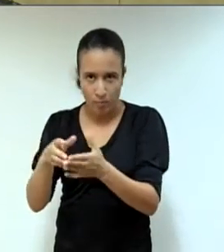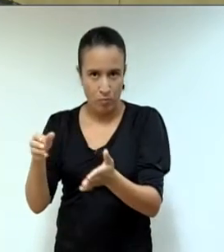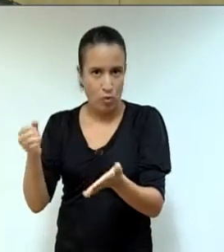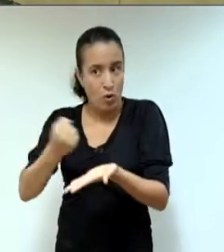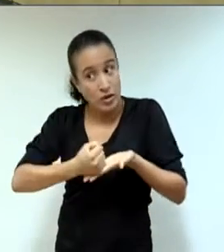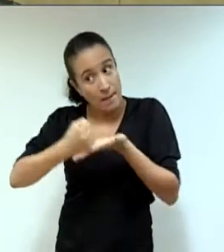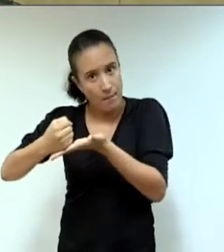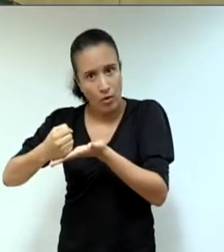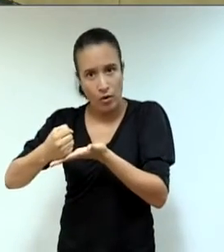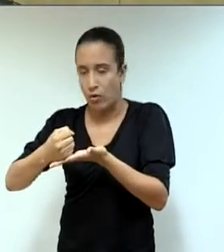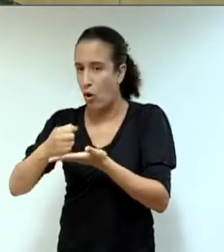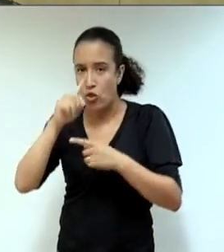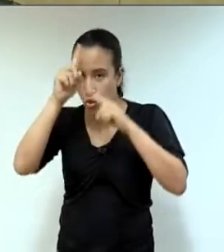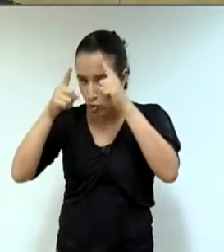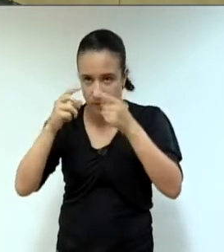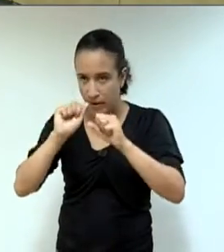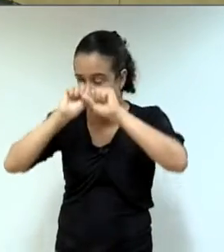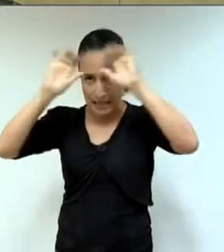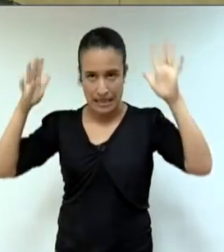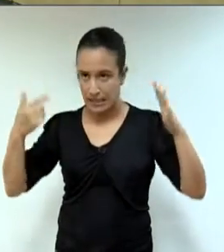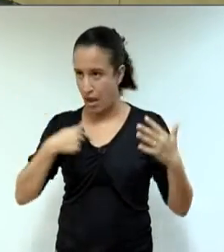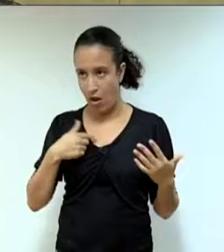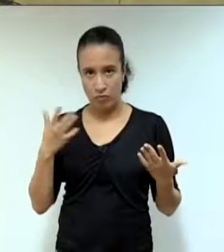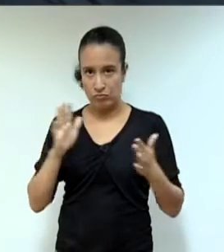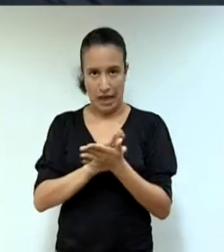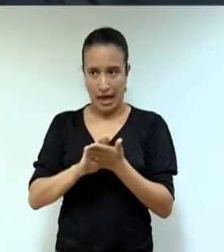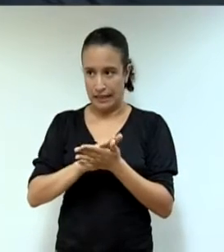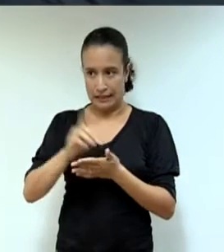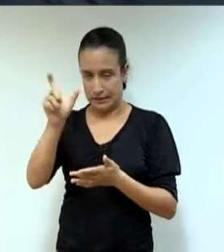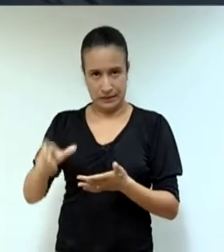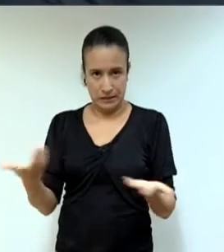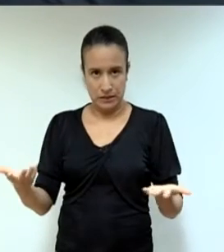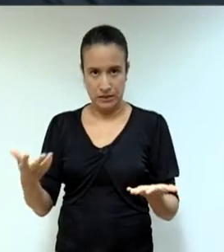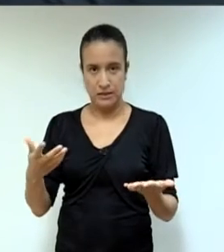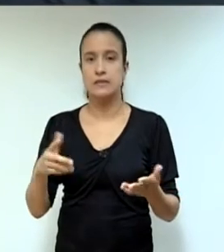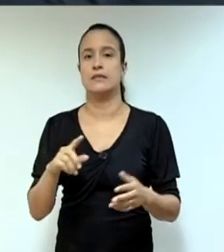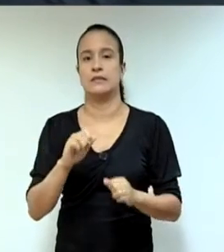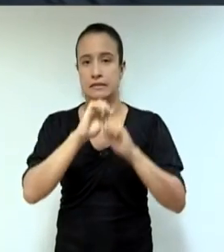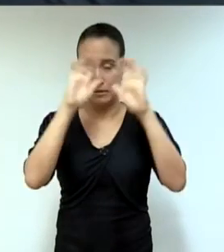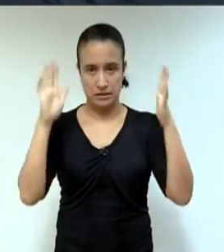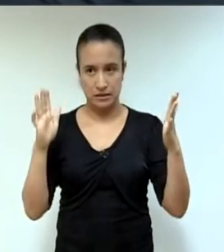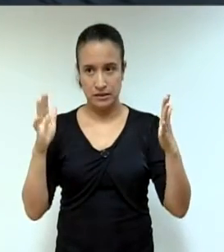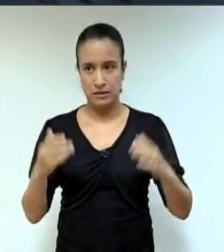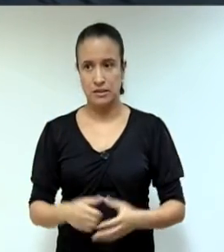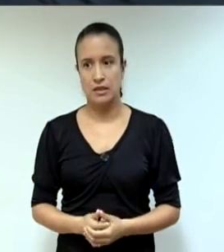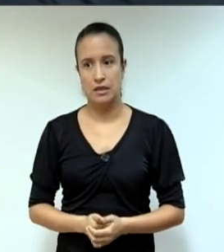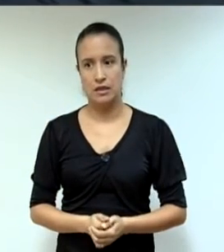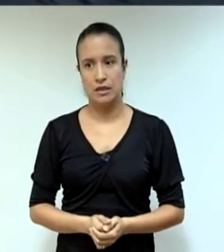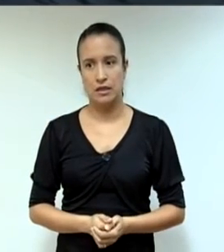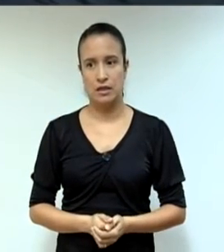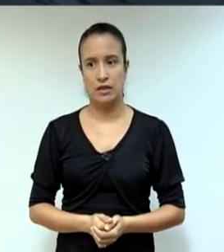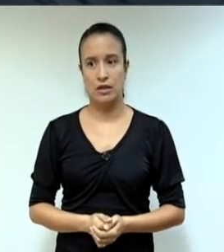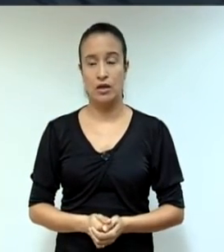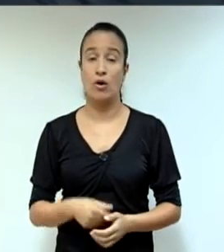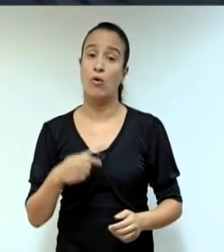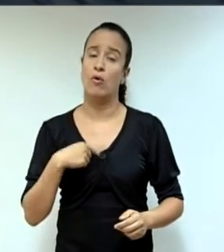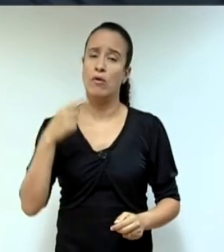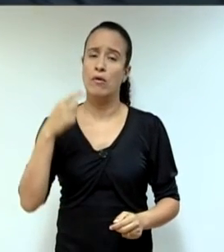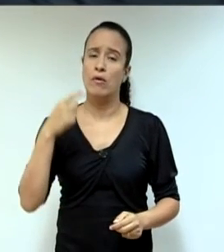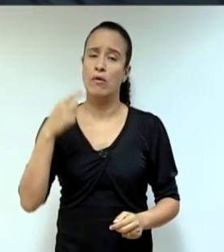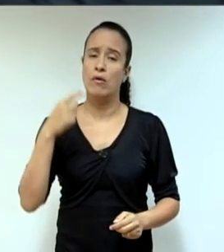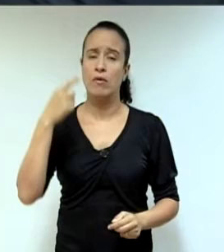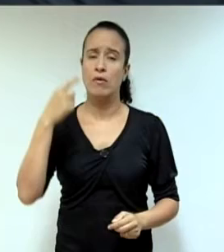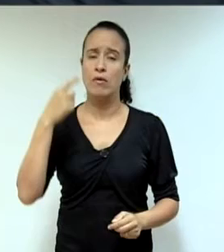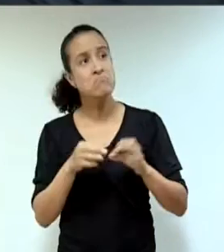altamente relevante e importante para os clófres do município? Qual foi a ponderação que fizemos? O projeto é